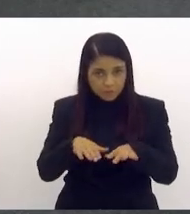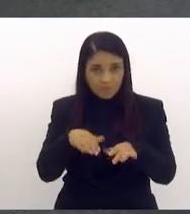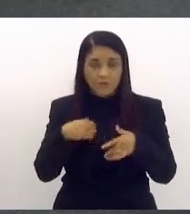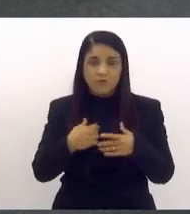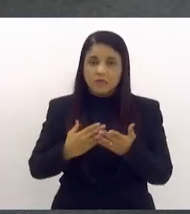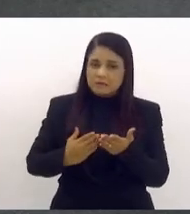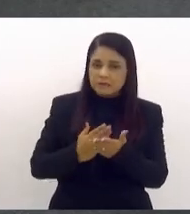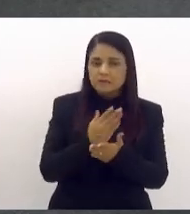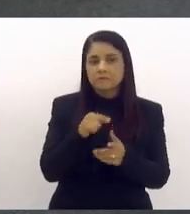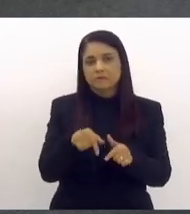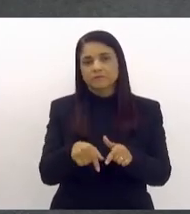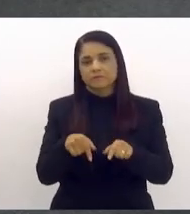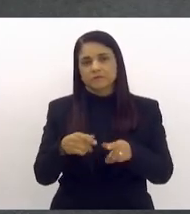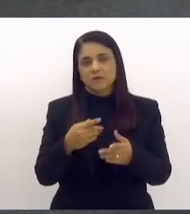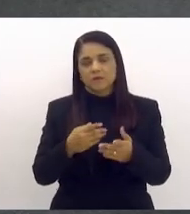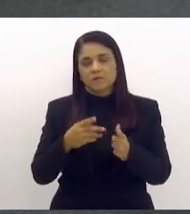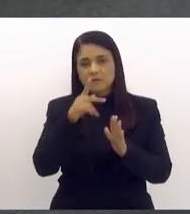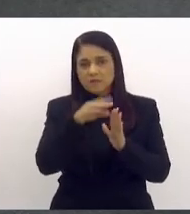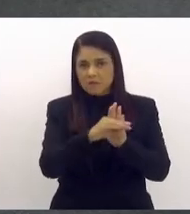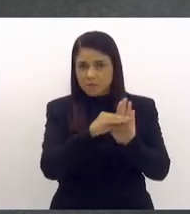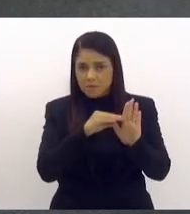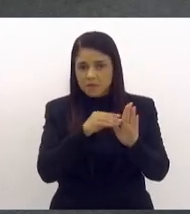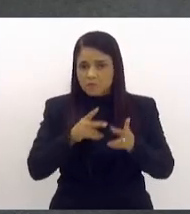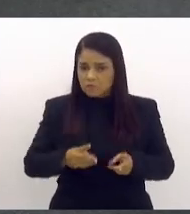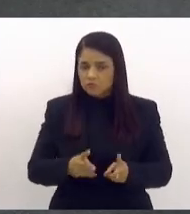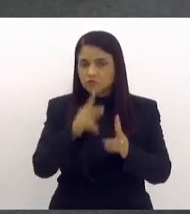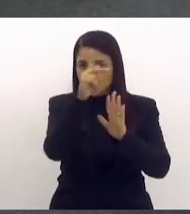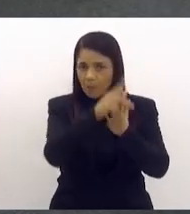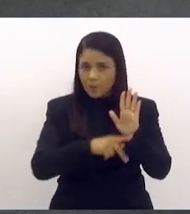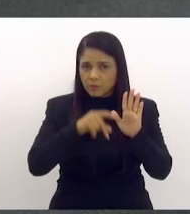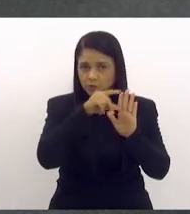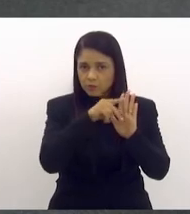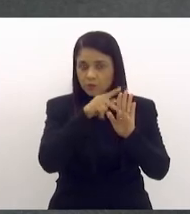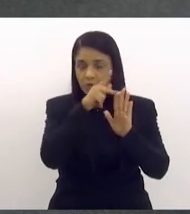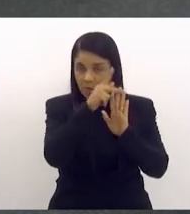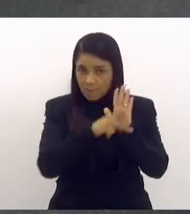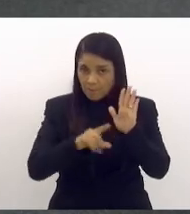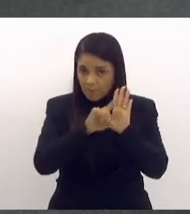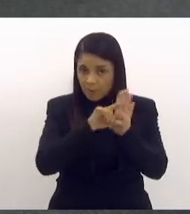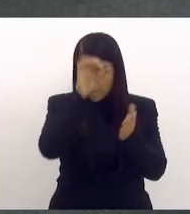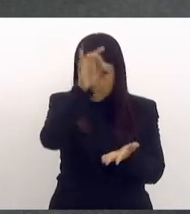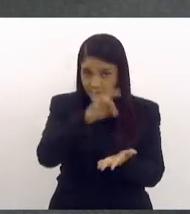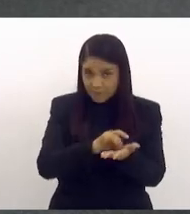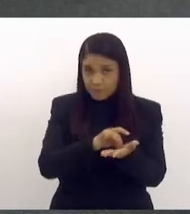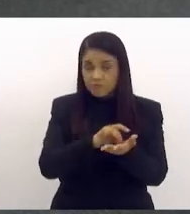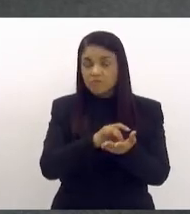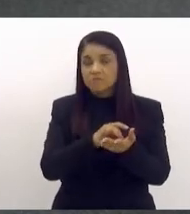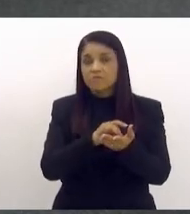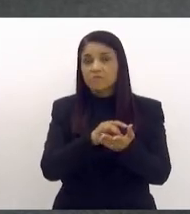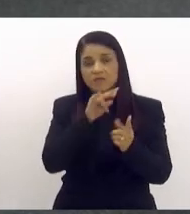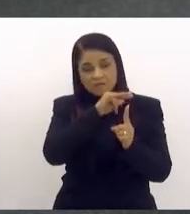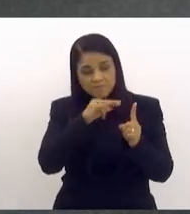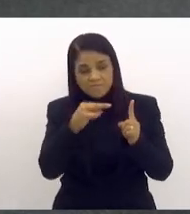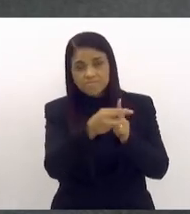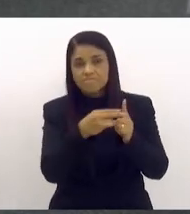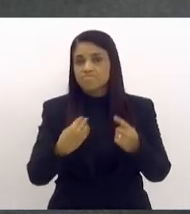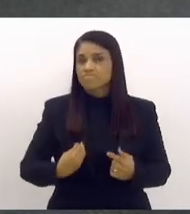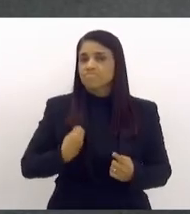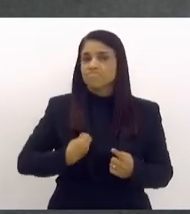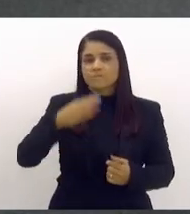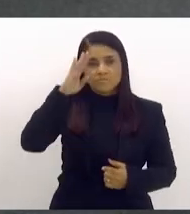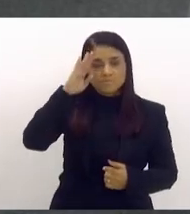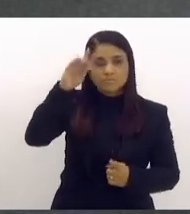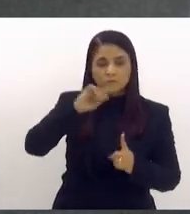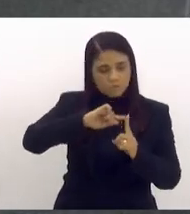aprovação dessa emenda, que ela mantém a natureza do projeto e ela é a mais assertiva do ponto de vista da vida, que está em mais